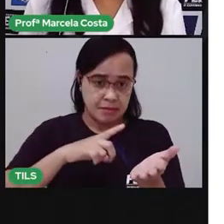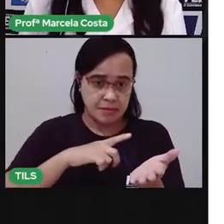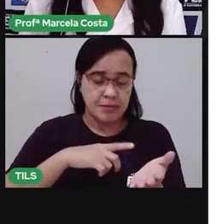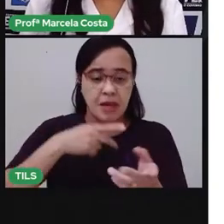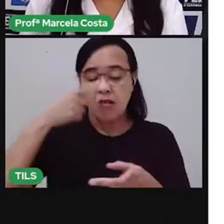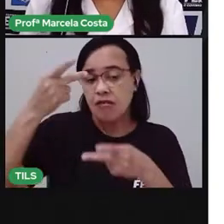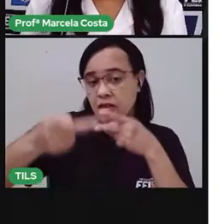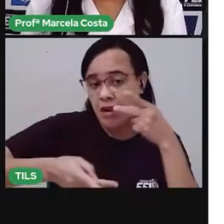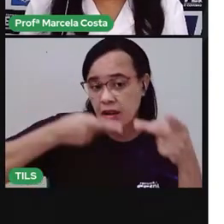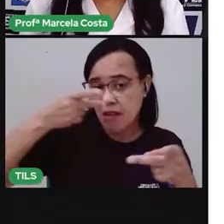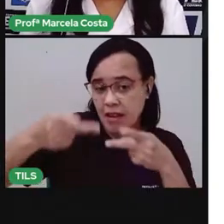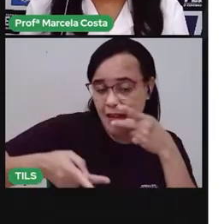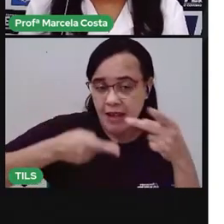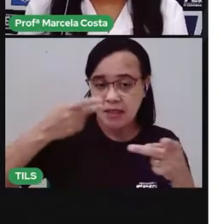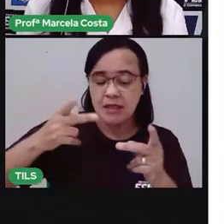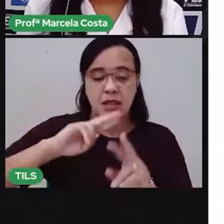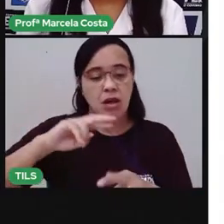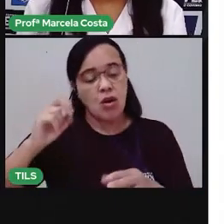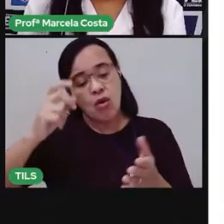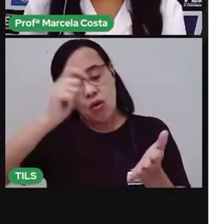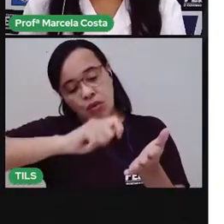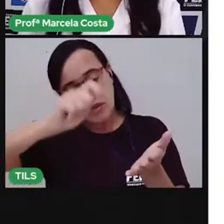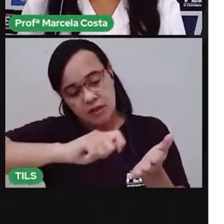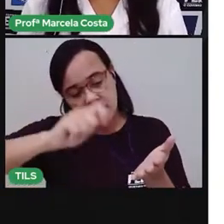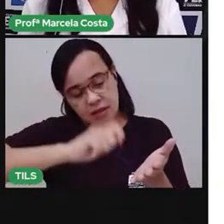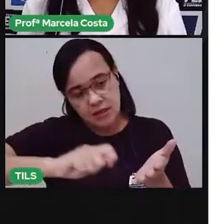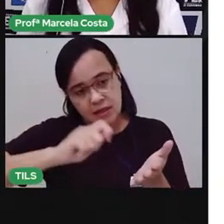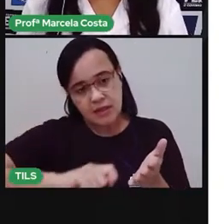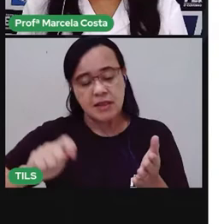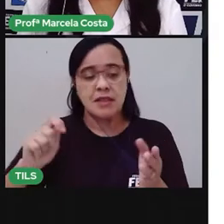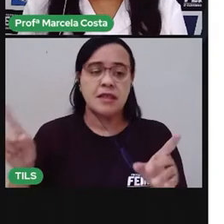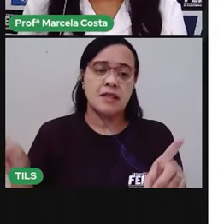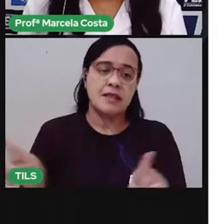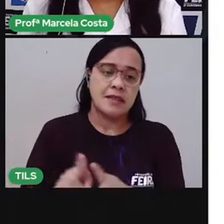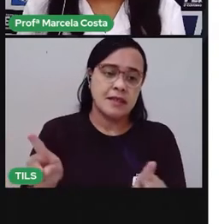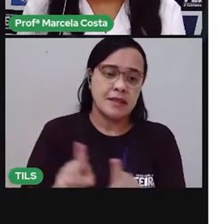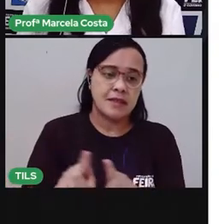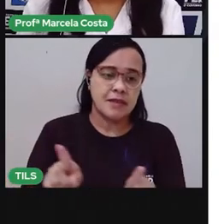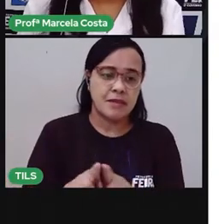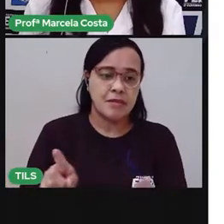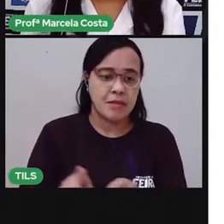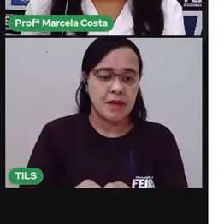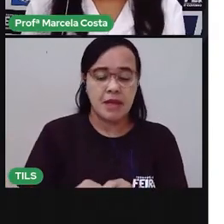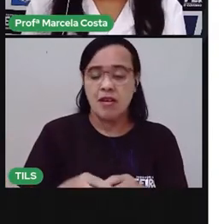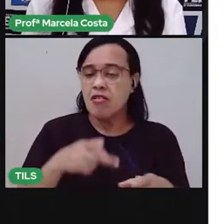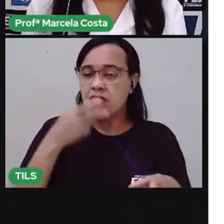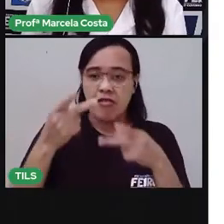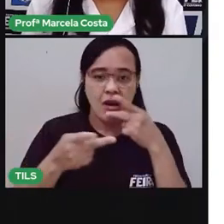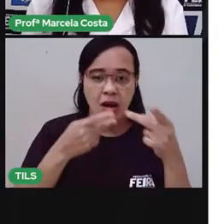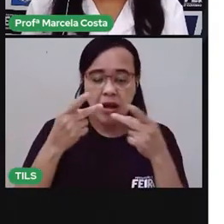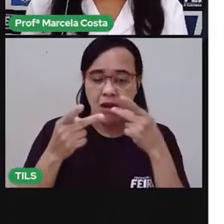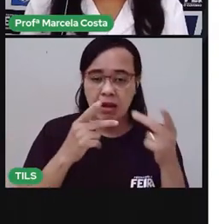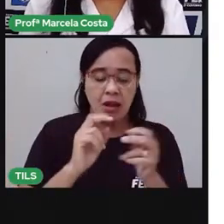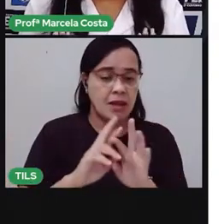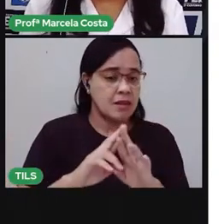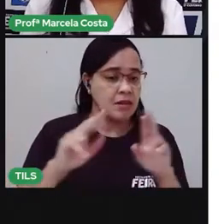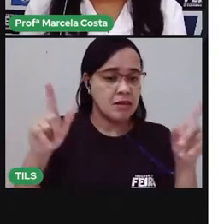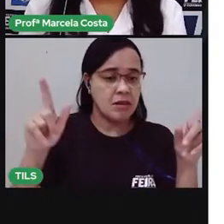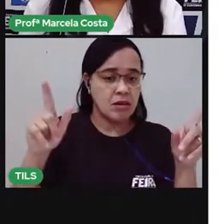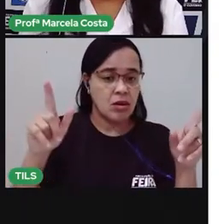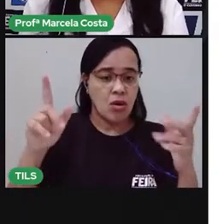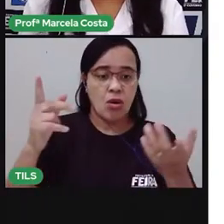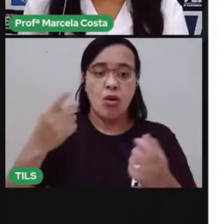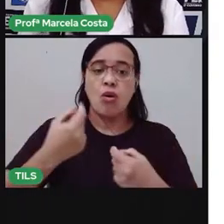quanto escrita, como também de uma maneira não verbal. A gente utiliza o